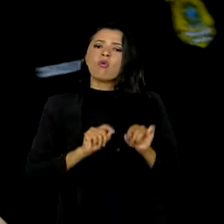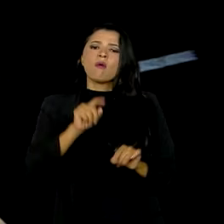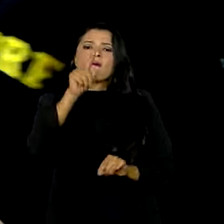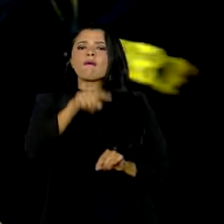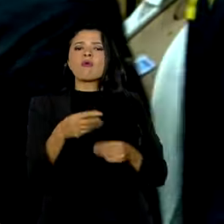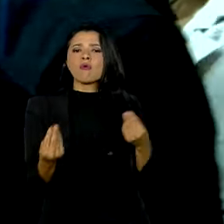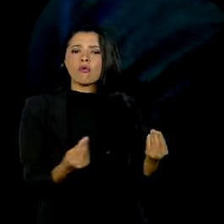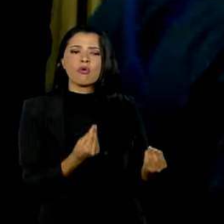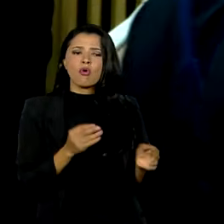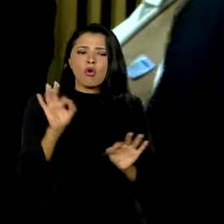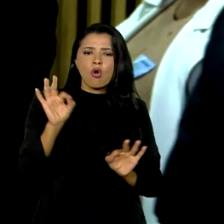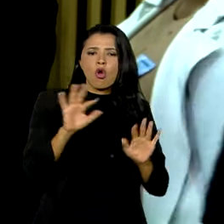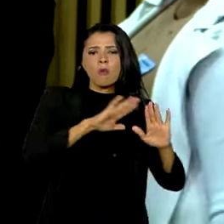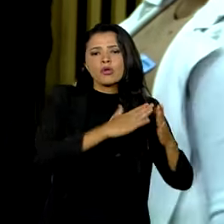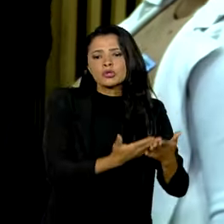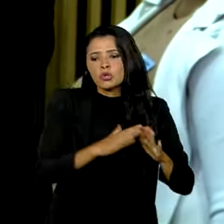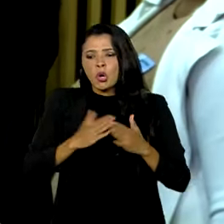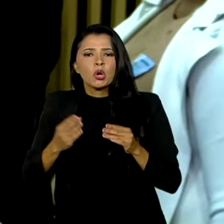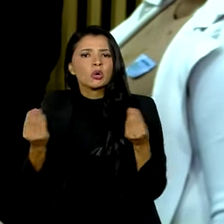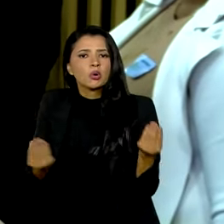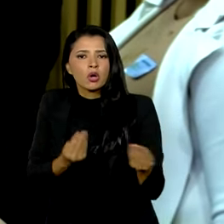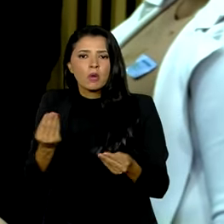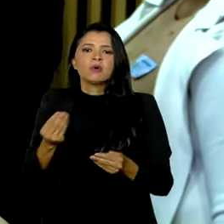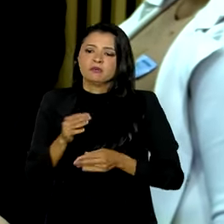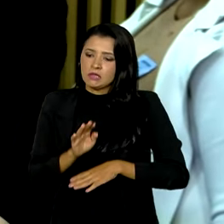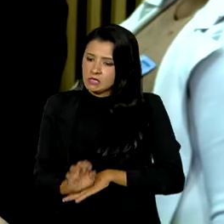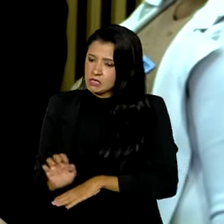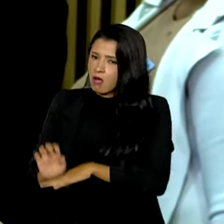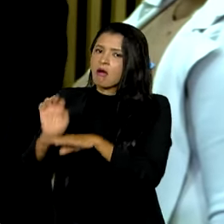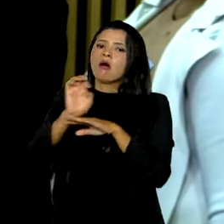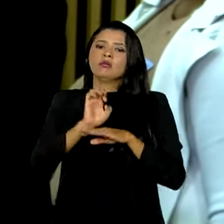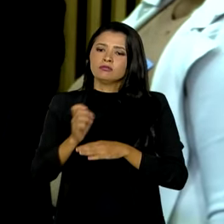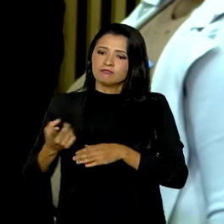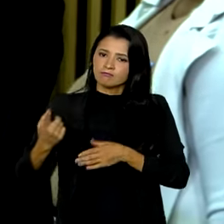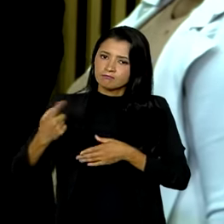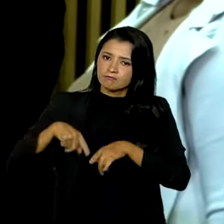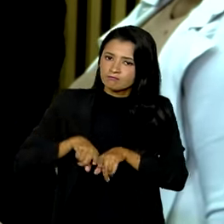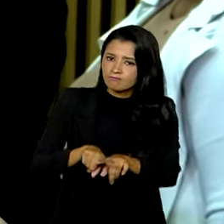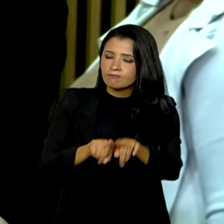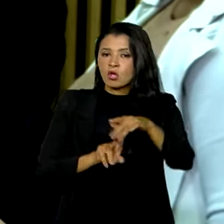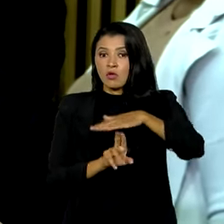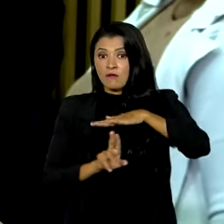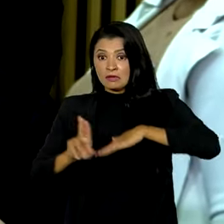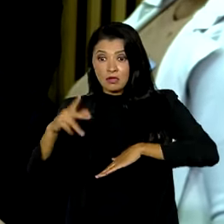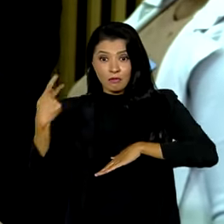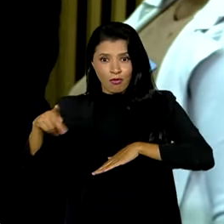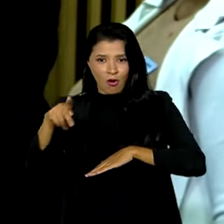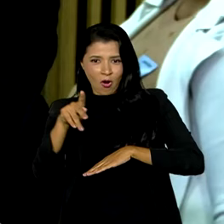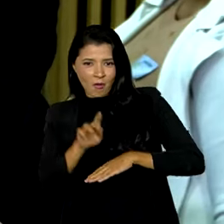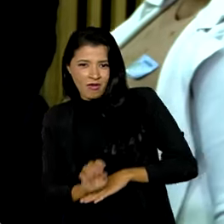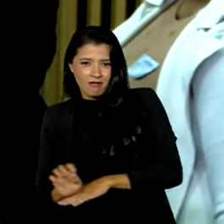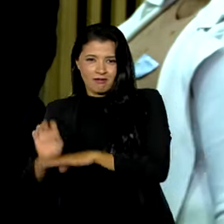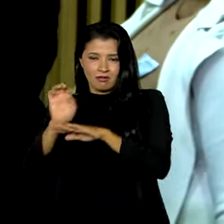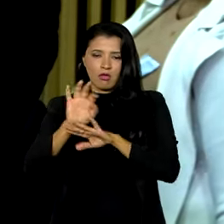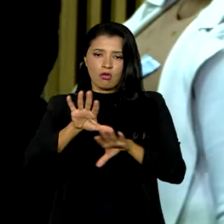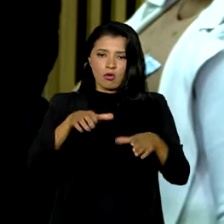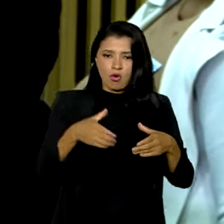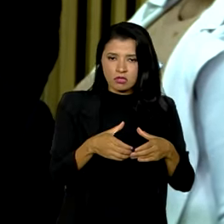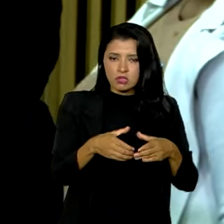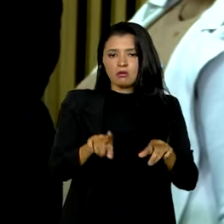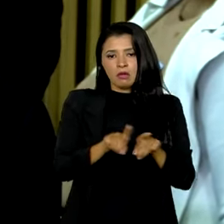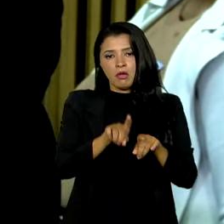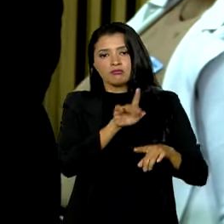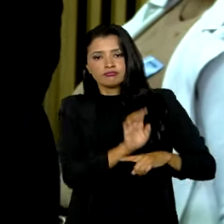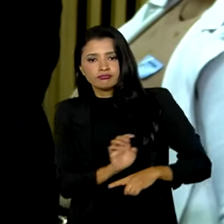como é que nós vamos fazer essas escolas nos estados, em parceria com as universidades públicas nos estados, com os conselhos estaduais